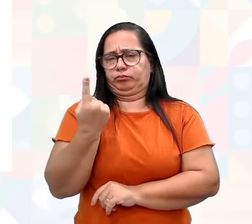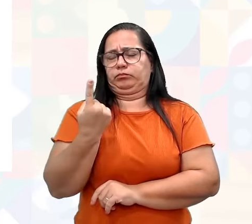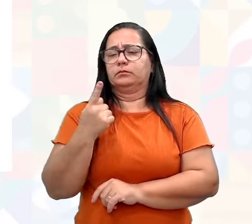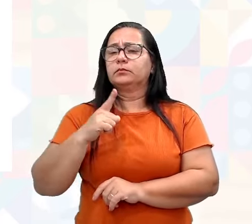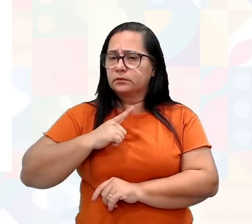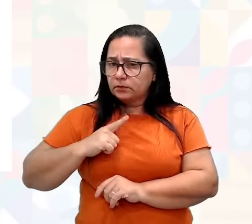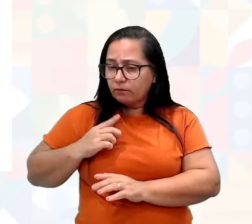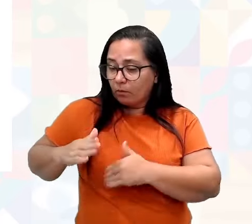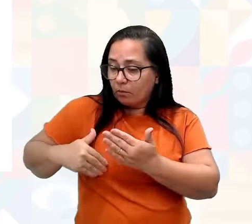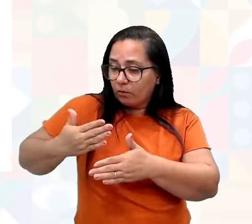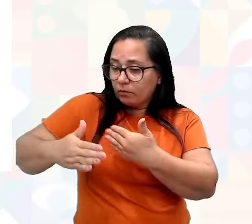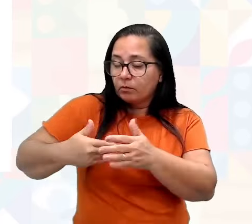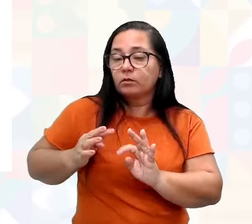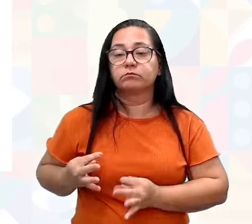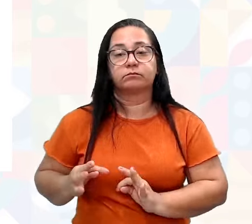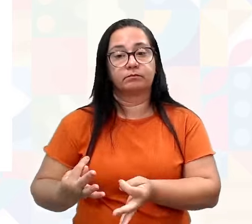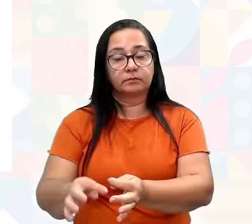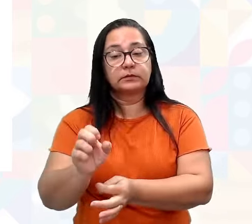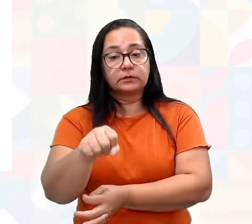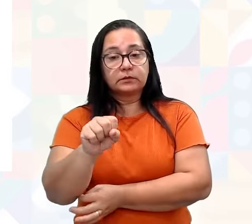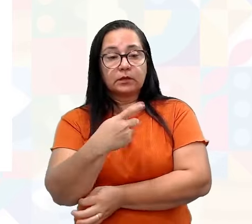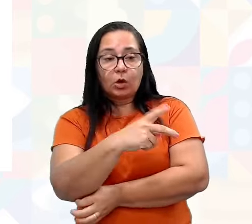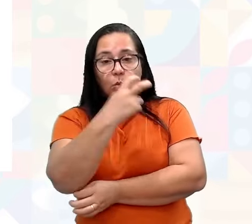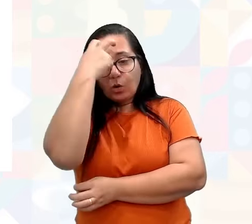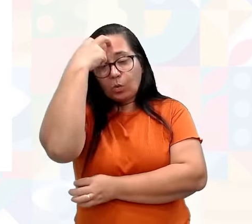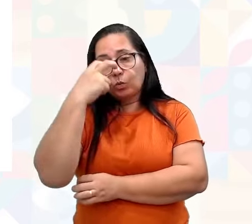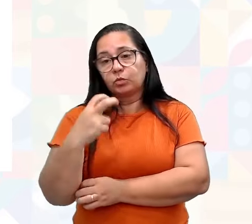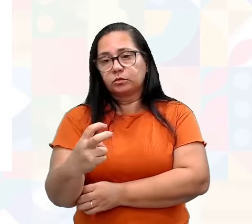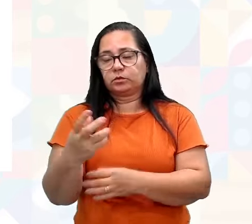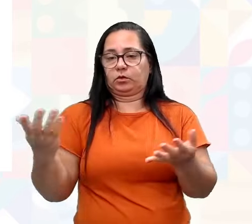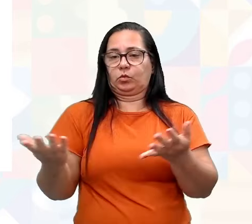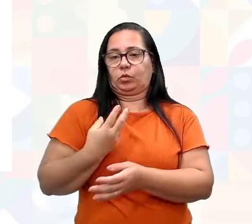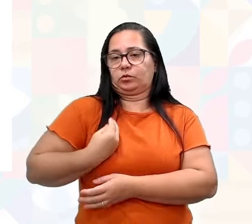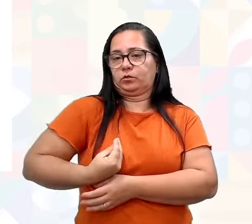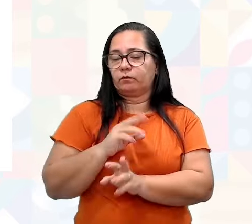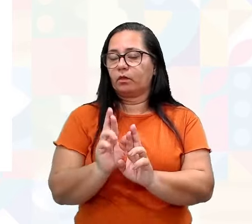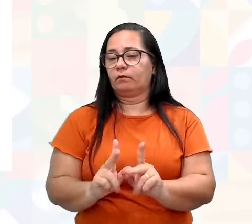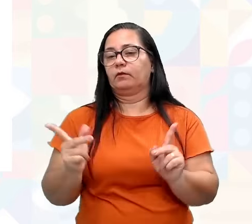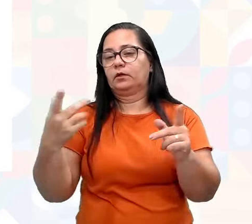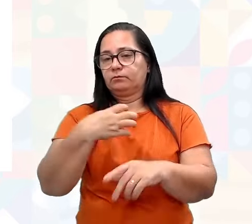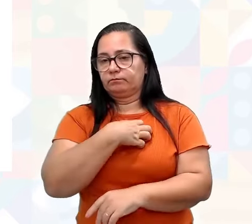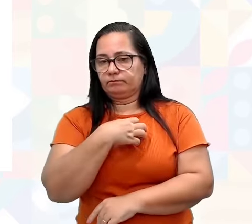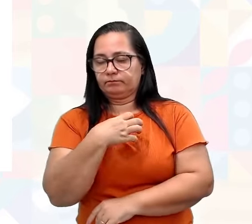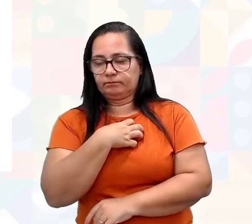avanço no decorrer do tempo, de toda a sua cultura. Então, hoje ele vive uma forma diferente.